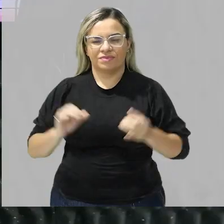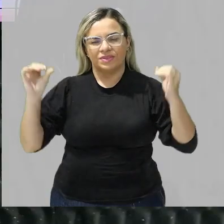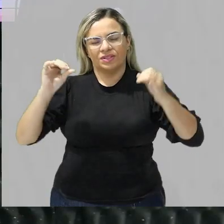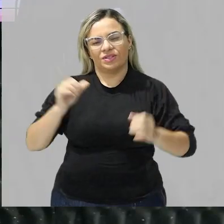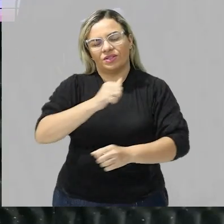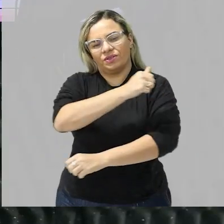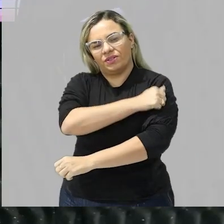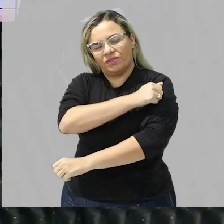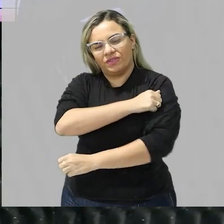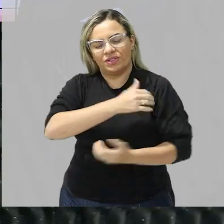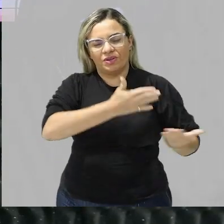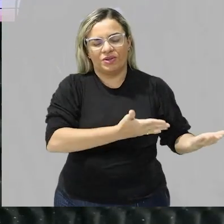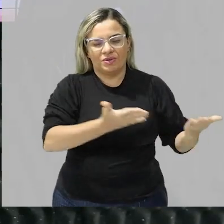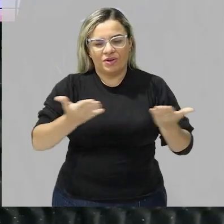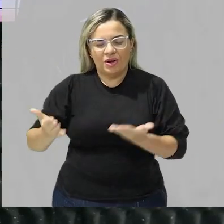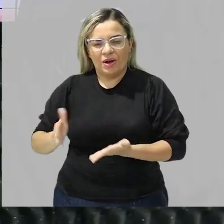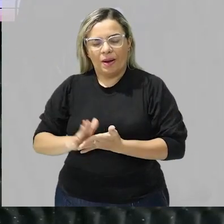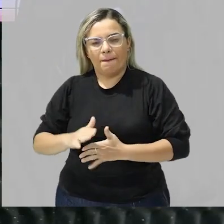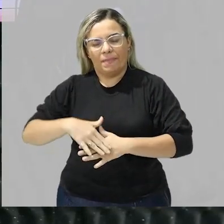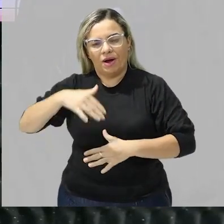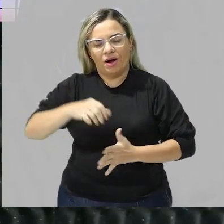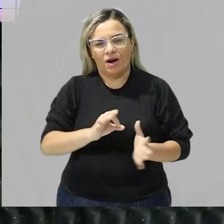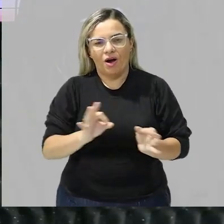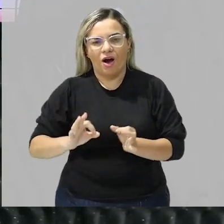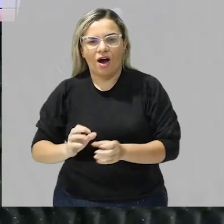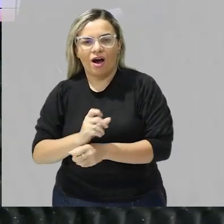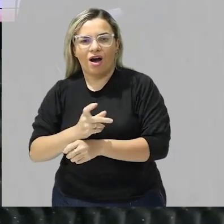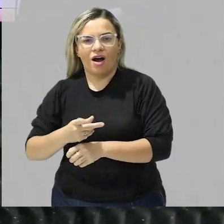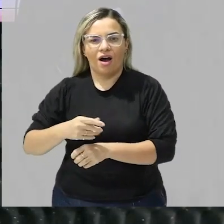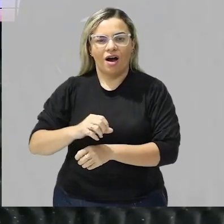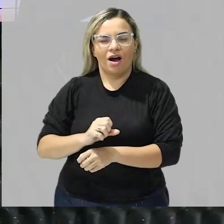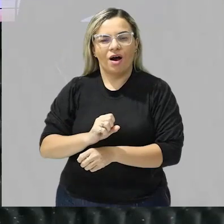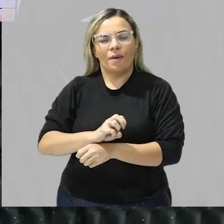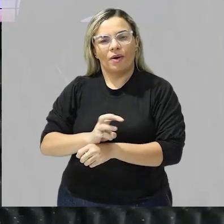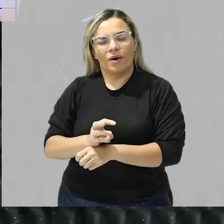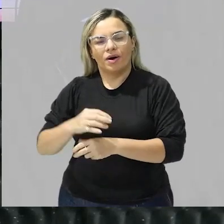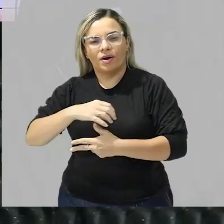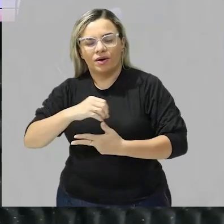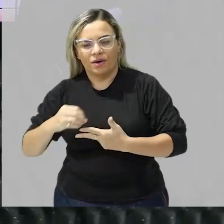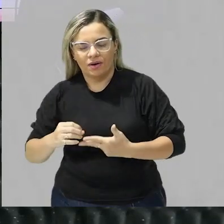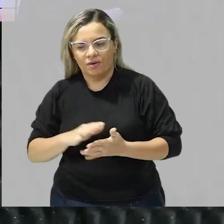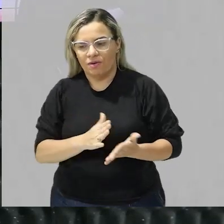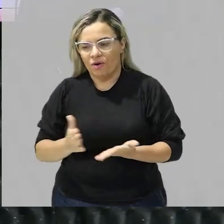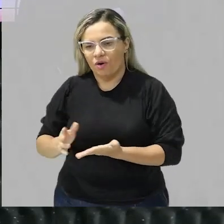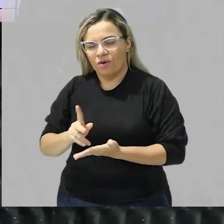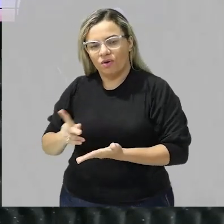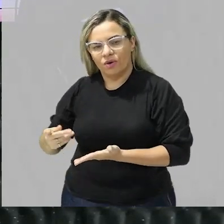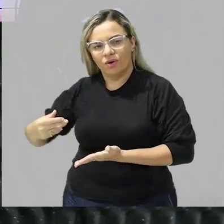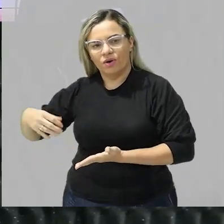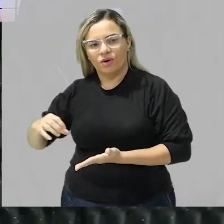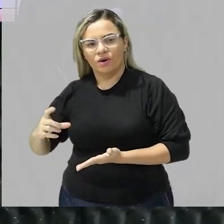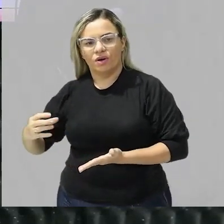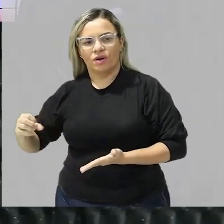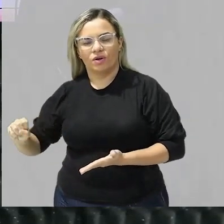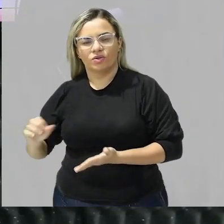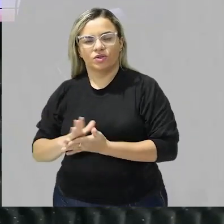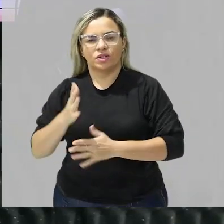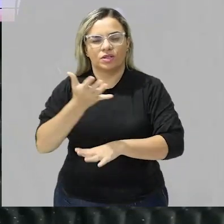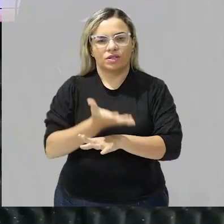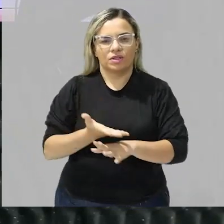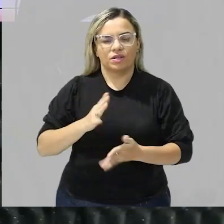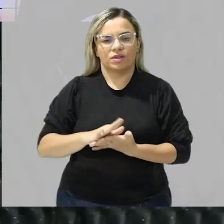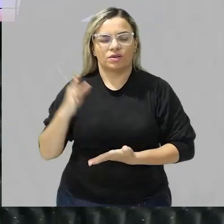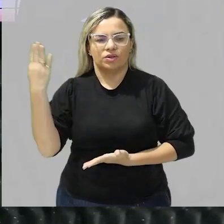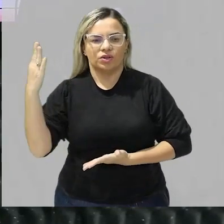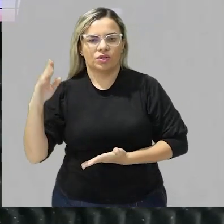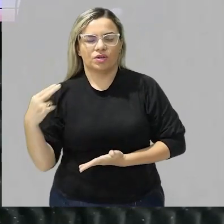Fala galerinha sejam bem vindos a mais um preparatório do Pais o M&M eu sou o professor Celso Almeida sou professor de biologia e